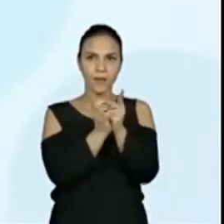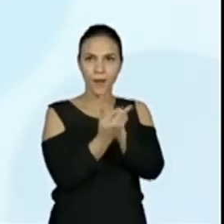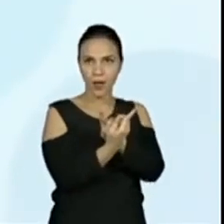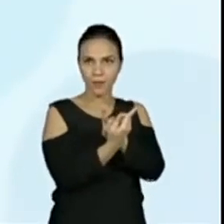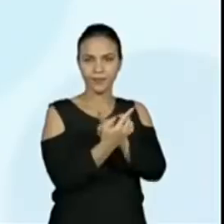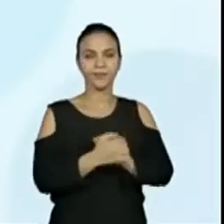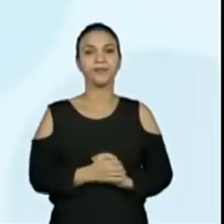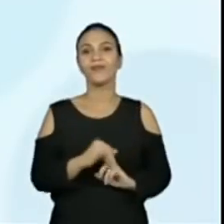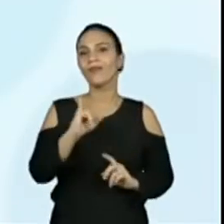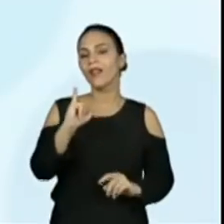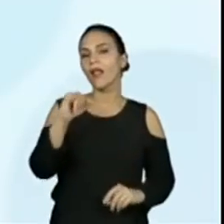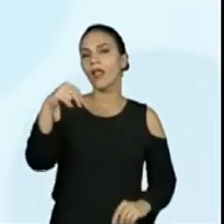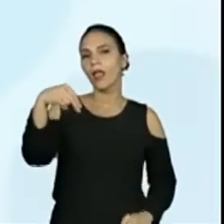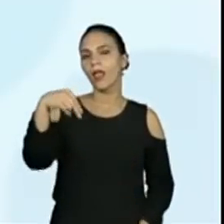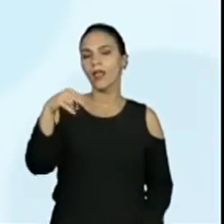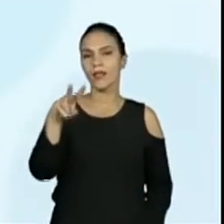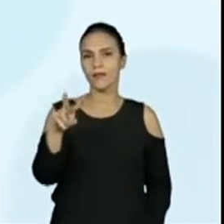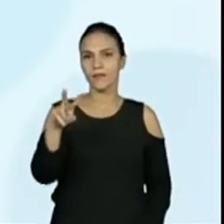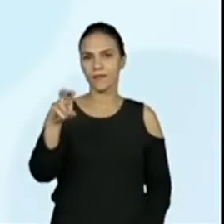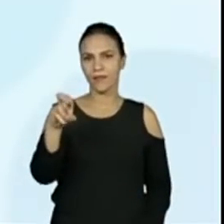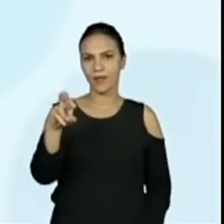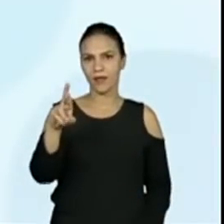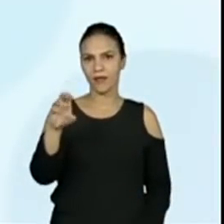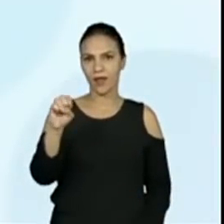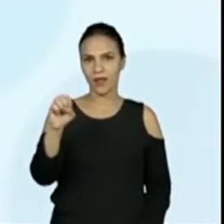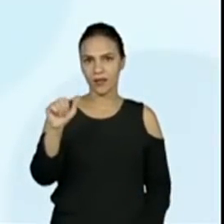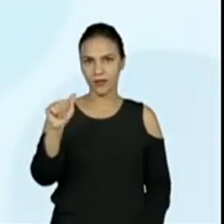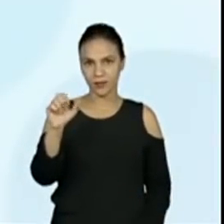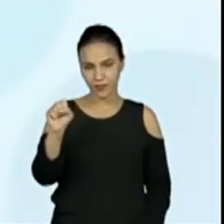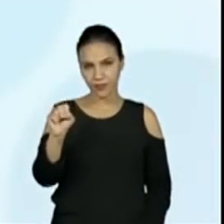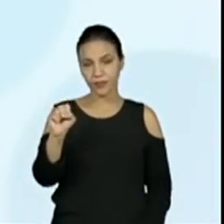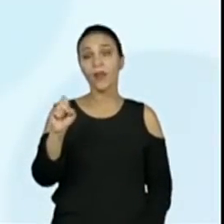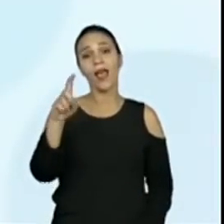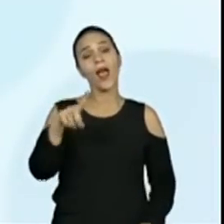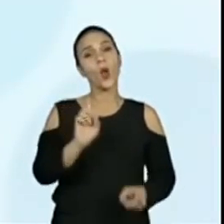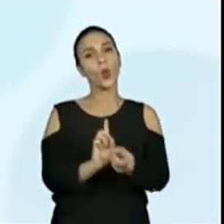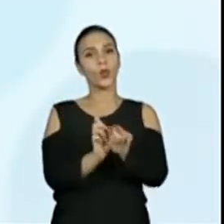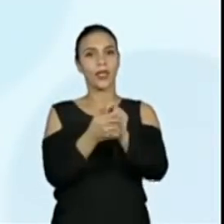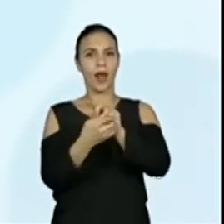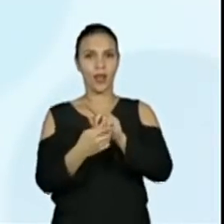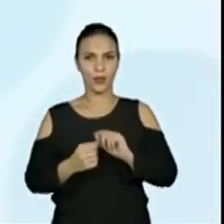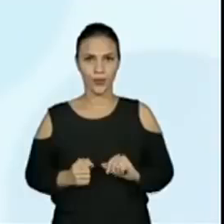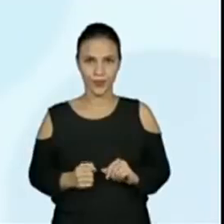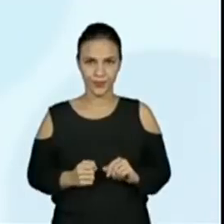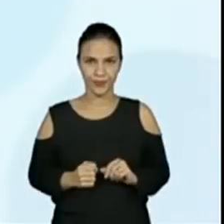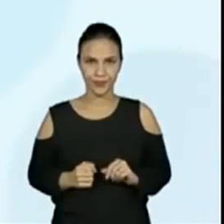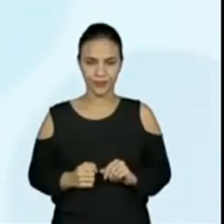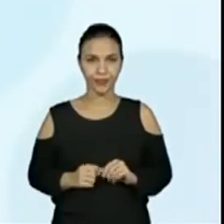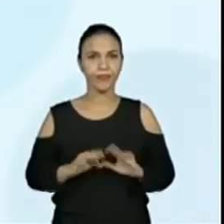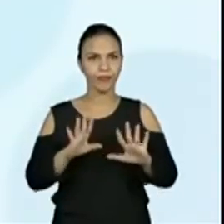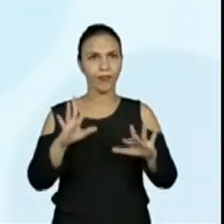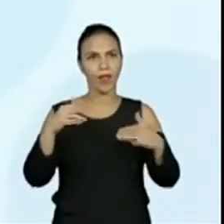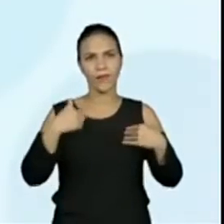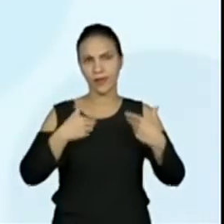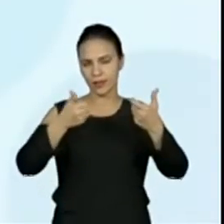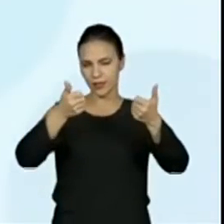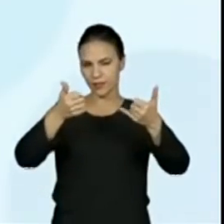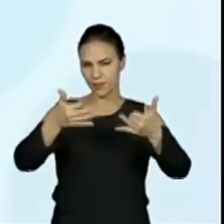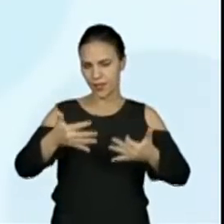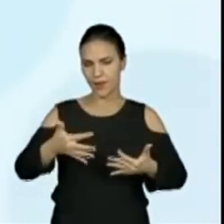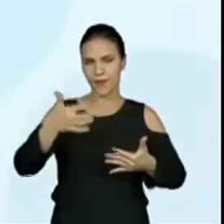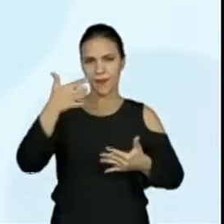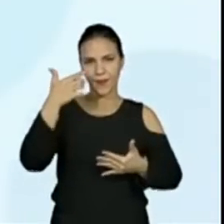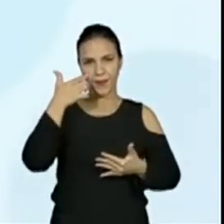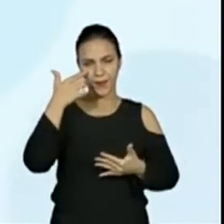Operações inversas são a mesma coisa que operações contrárias. E aqui eu explico um pouquinho para vocês,